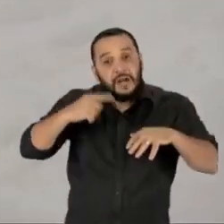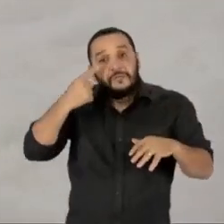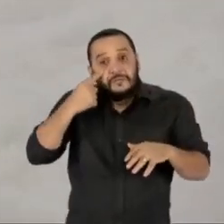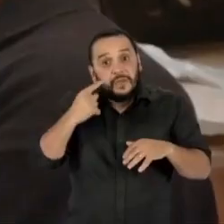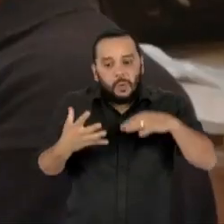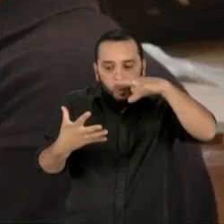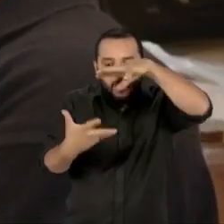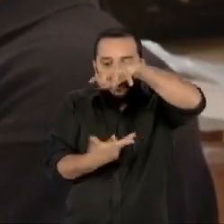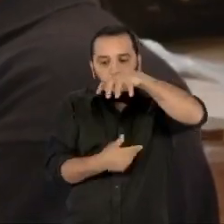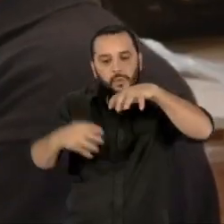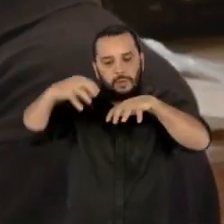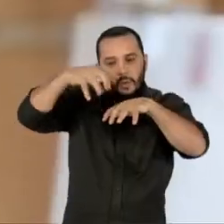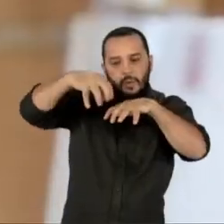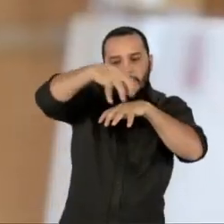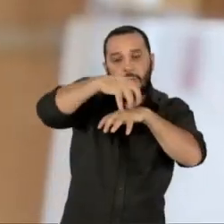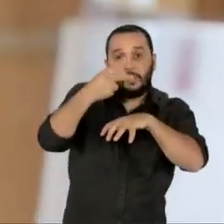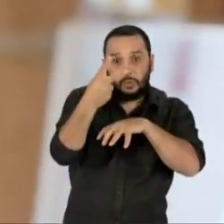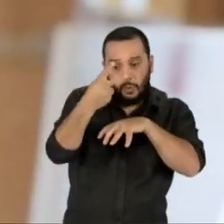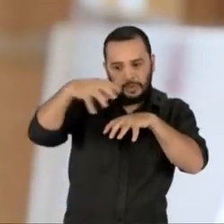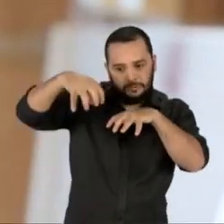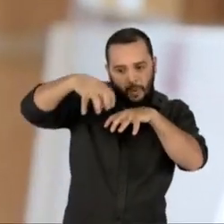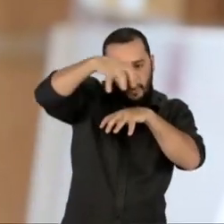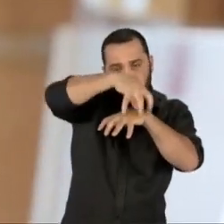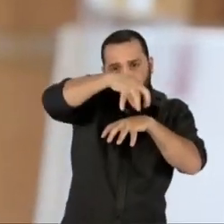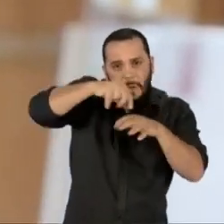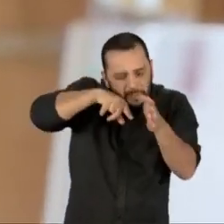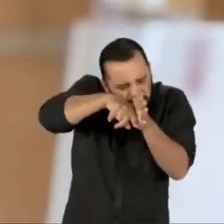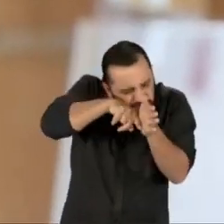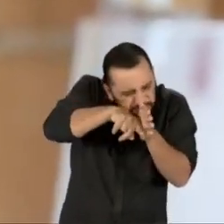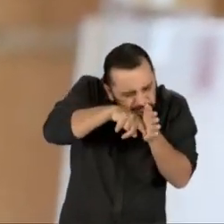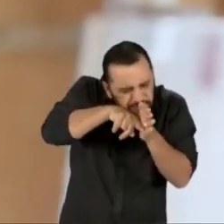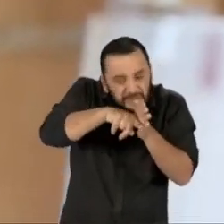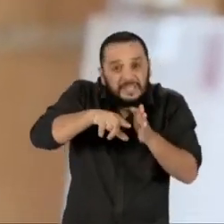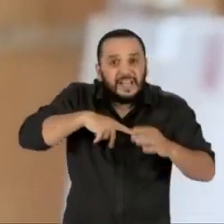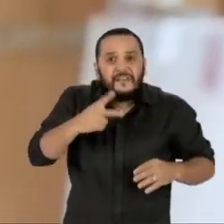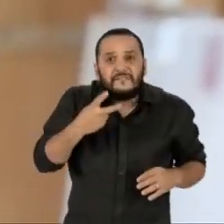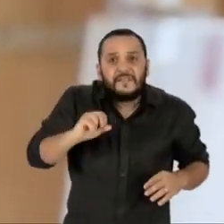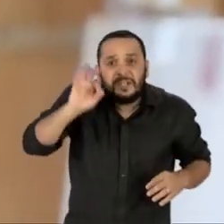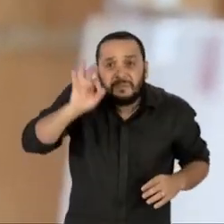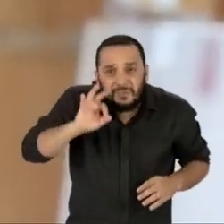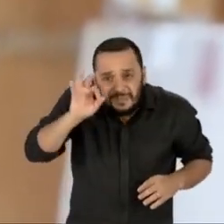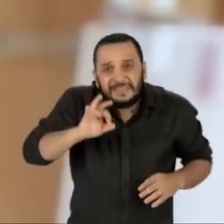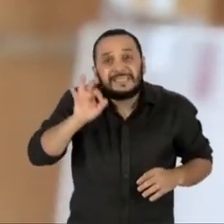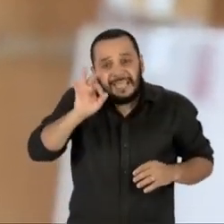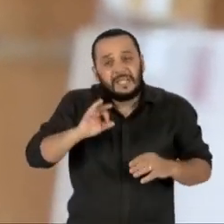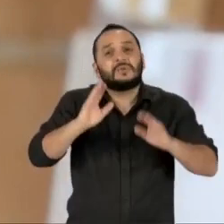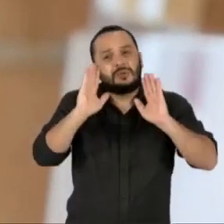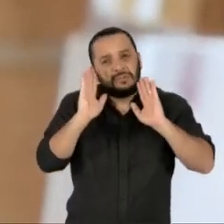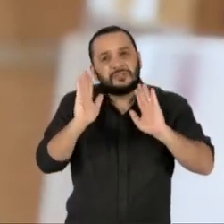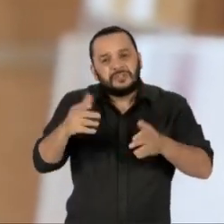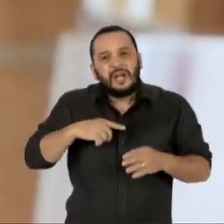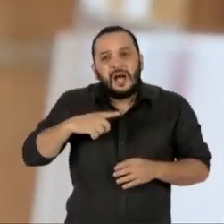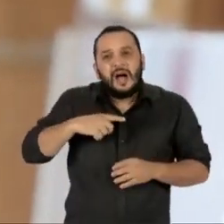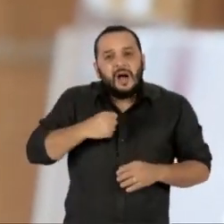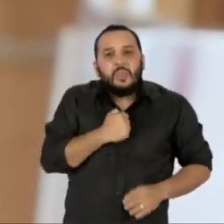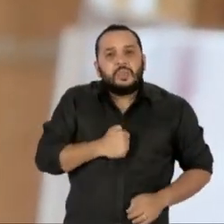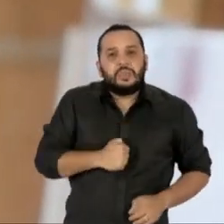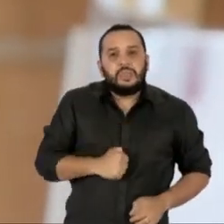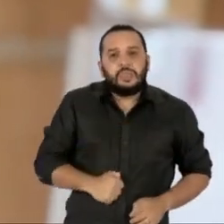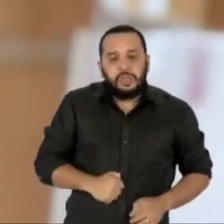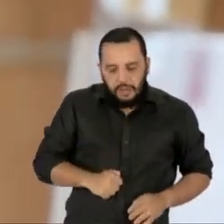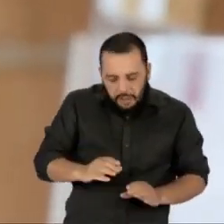da Antártida os pesquisadores e cientistas observaram que 20% das 80 amostras de fezes das aves